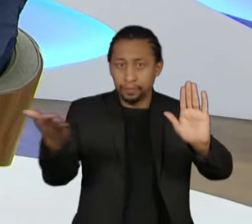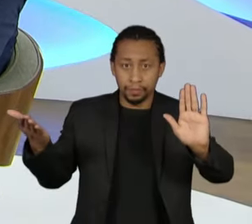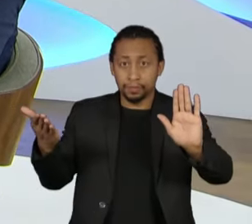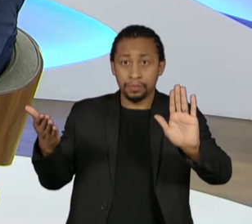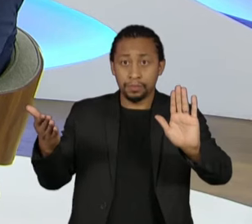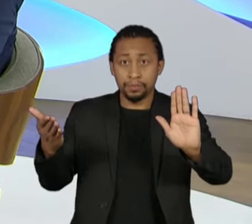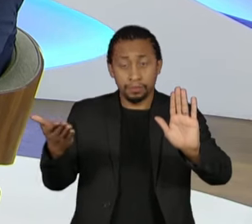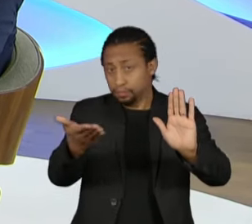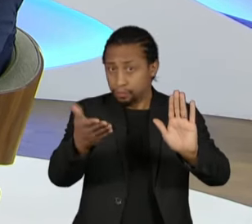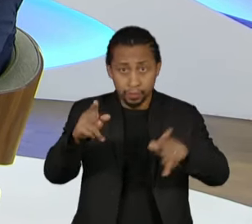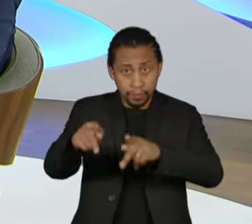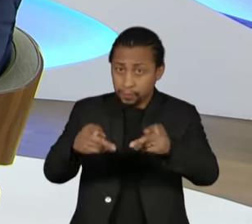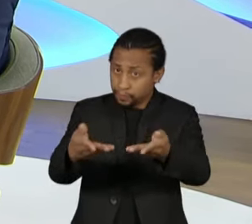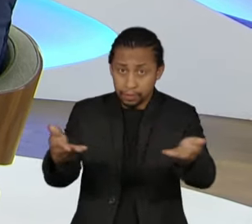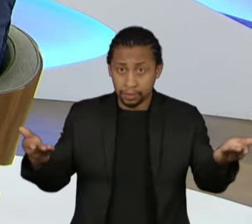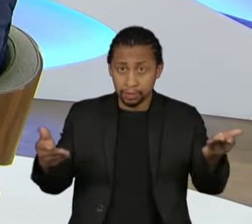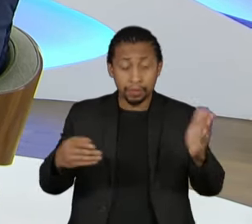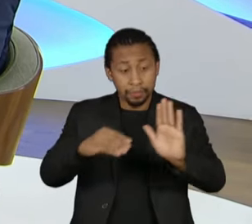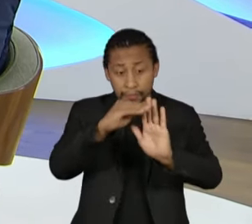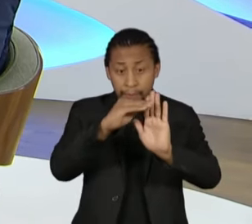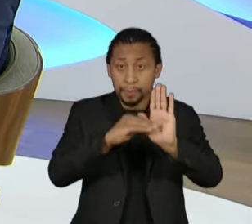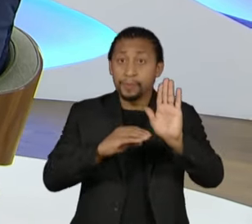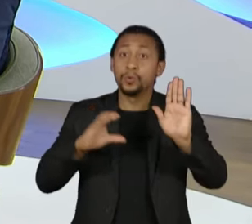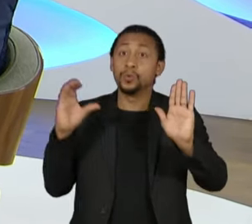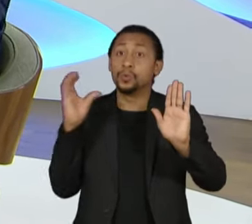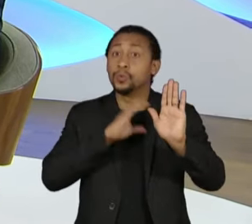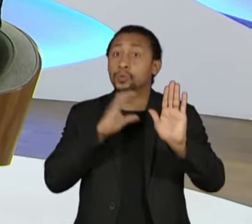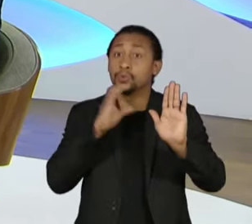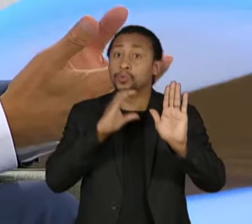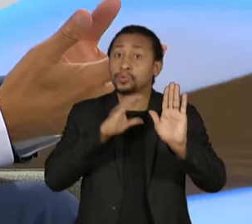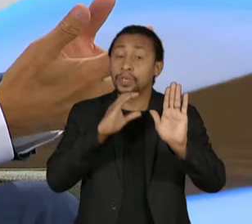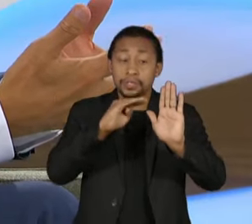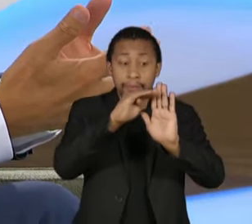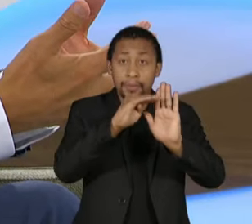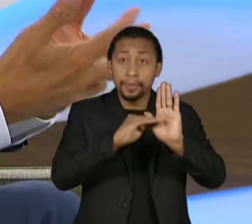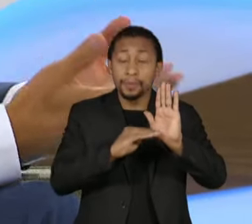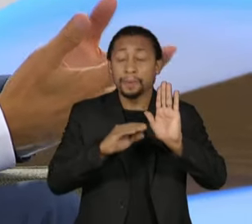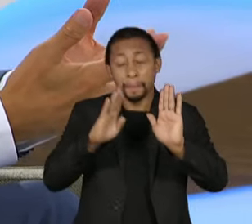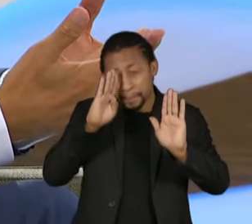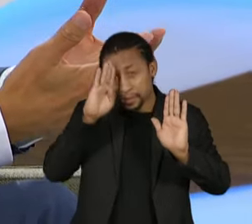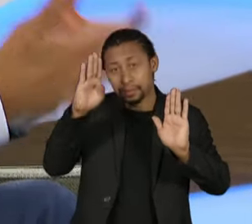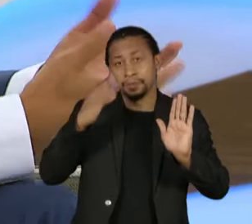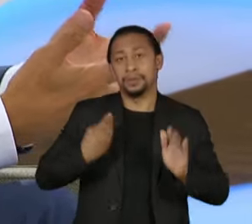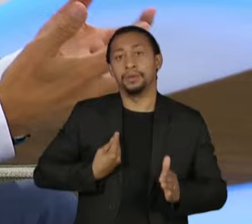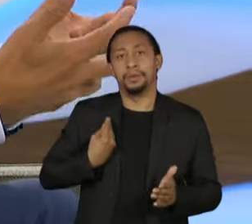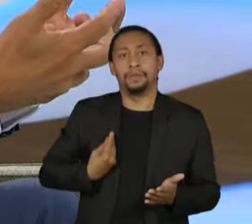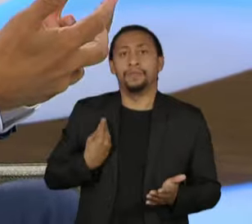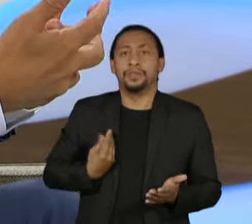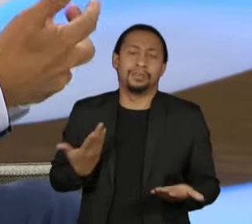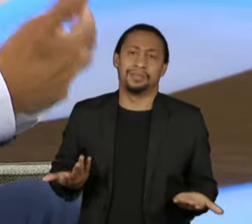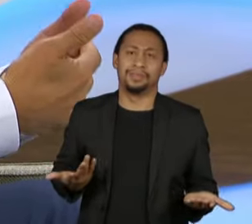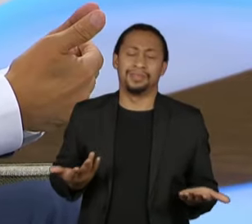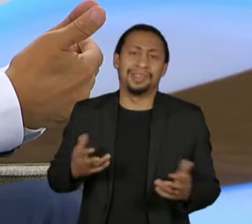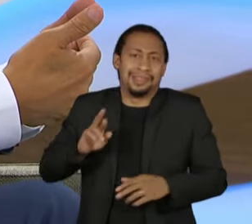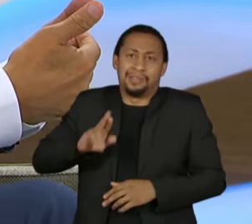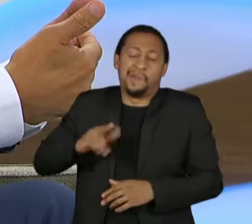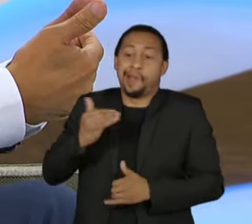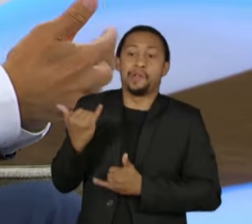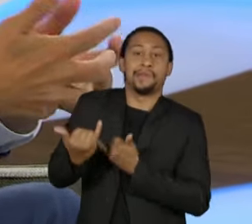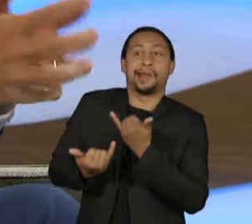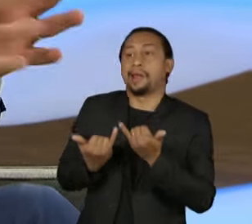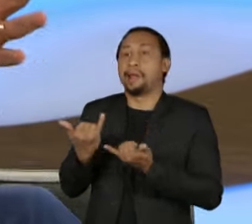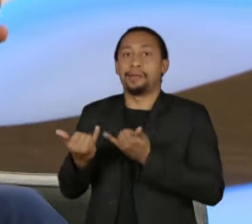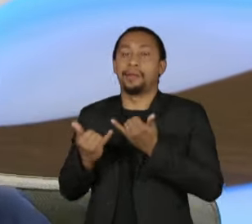são medidas emergenciais. Emergências é a vida. É isso, não é um jogo de palavras. É a vida.